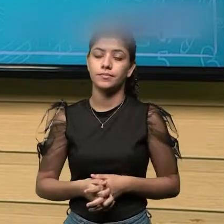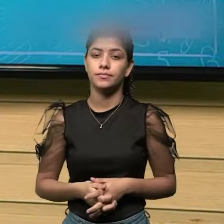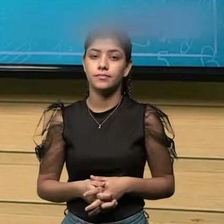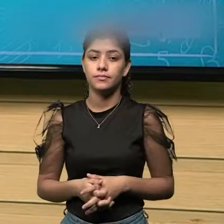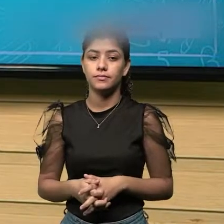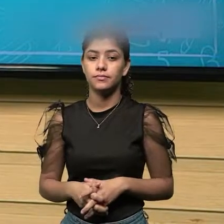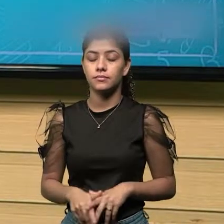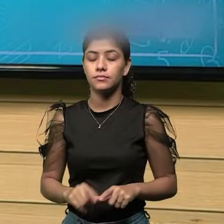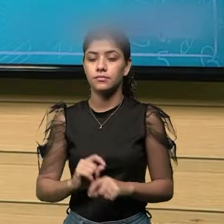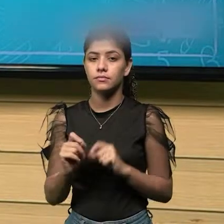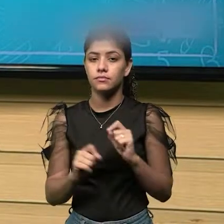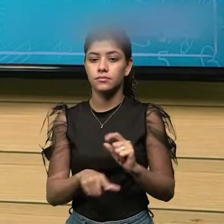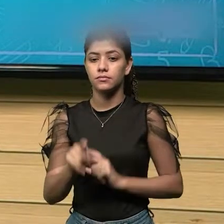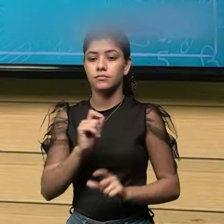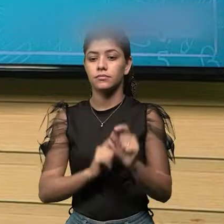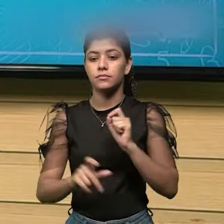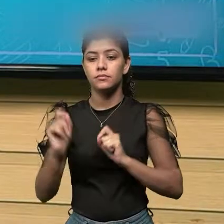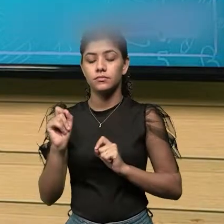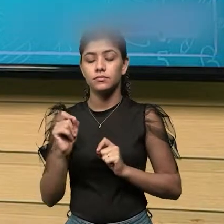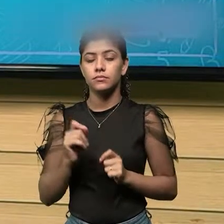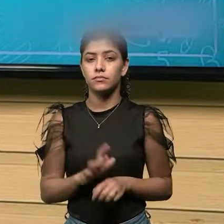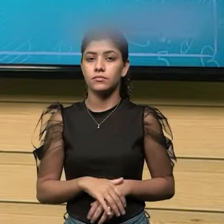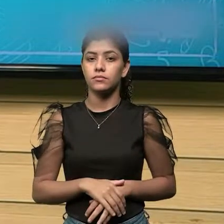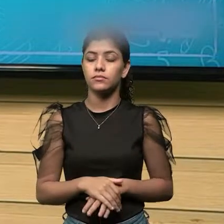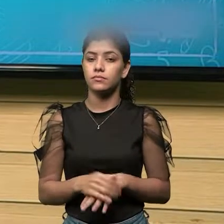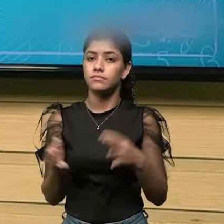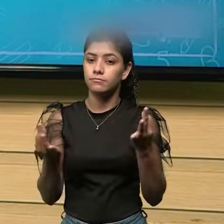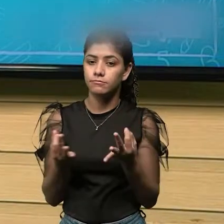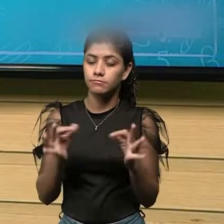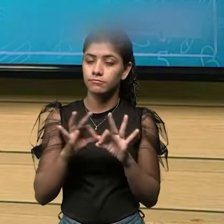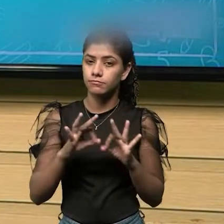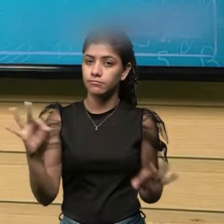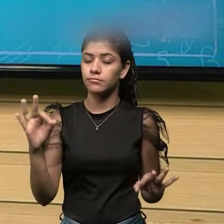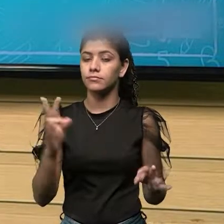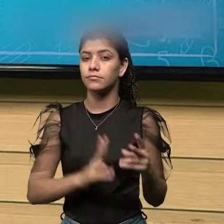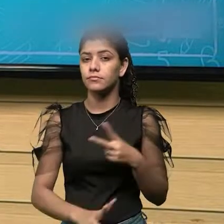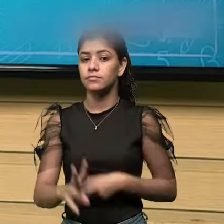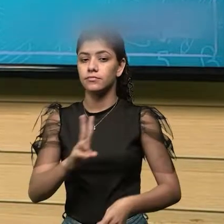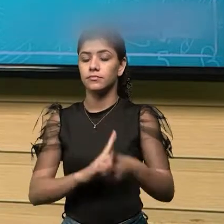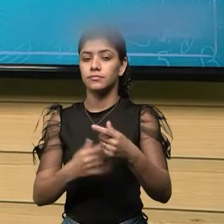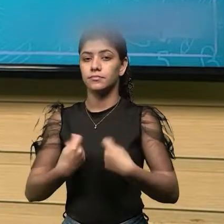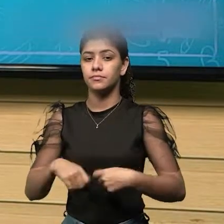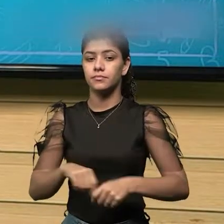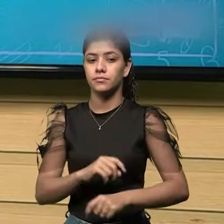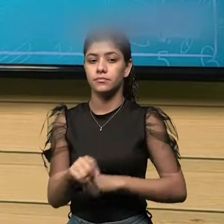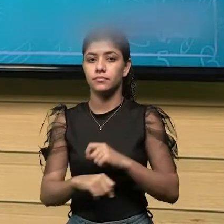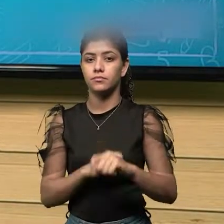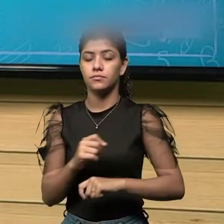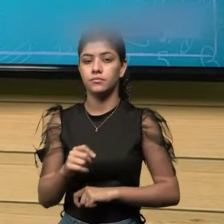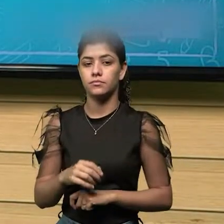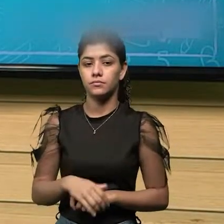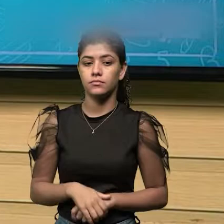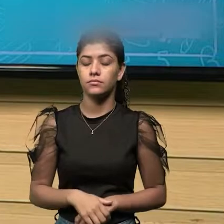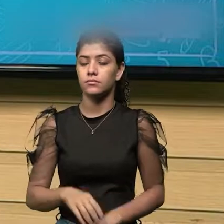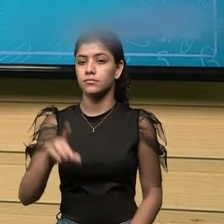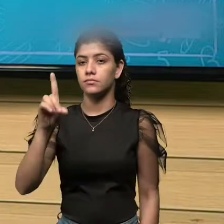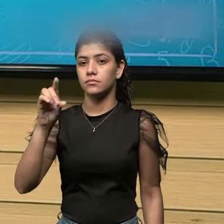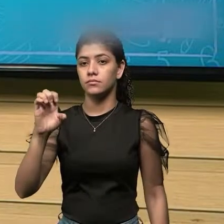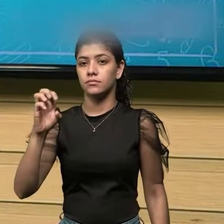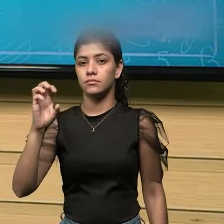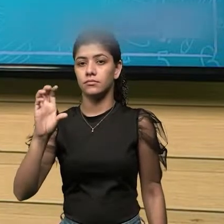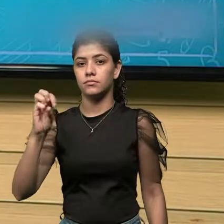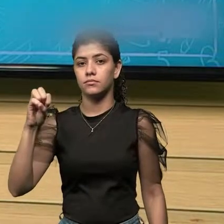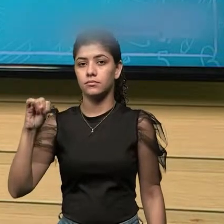Essas tomadas de medida de precisão, elas sempre têm que ser em casas decimais, ali